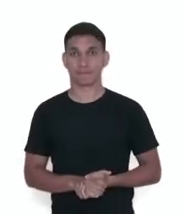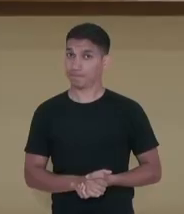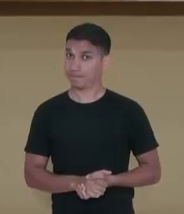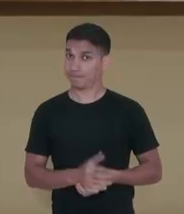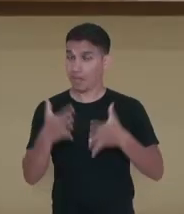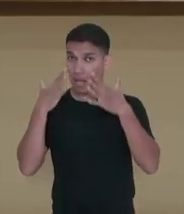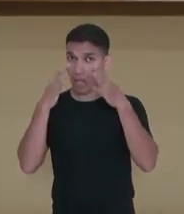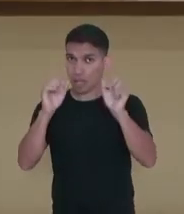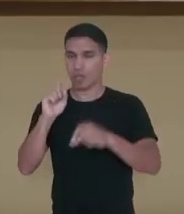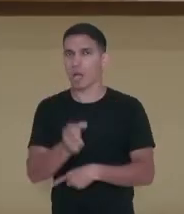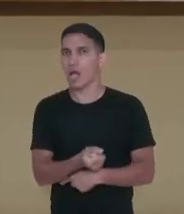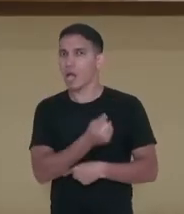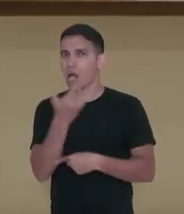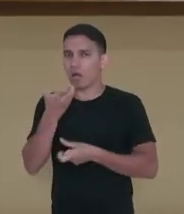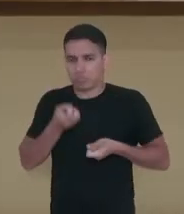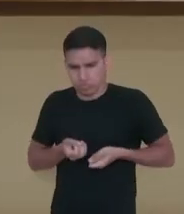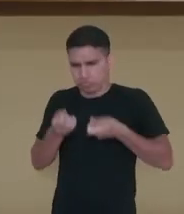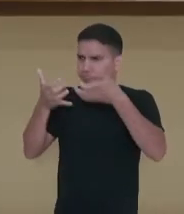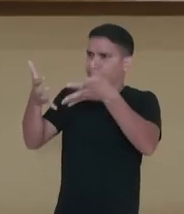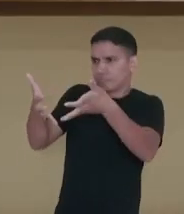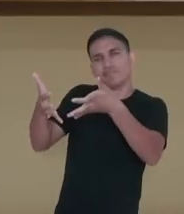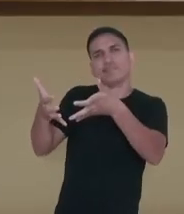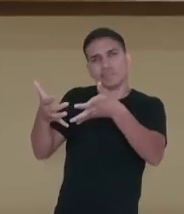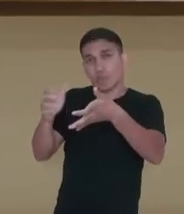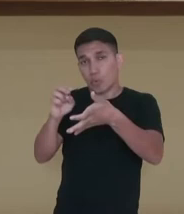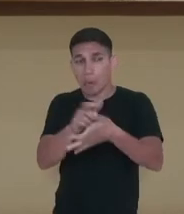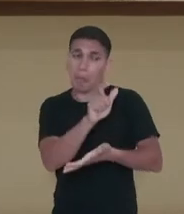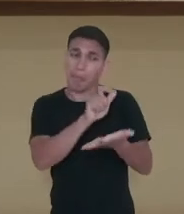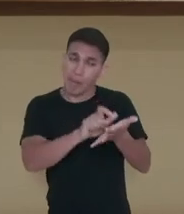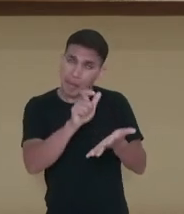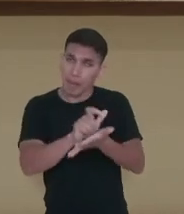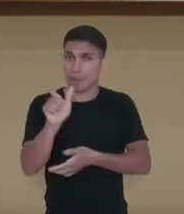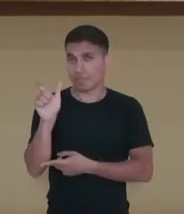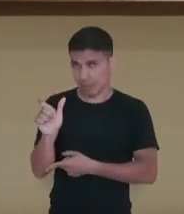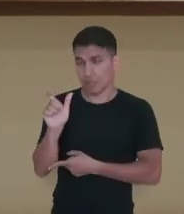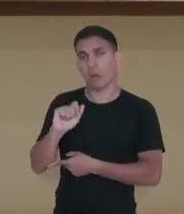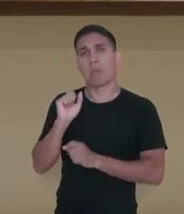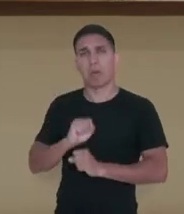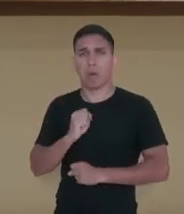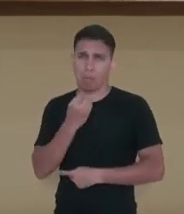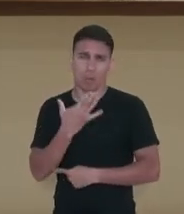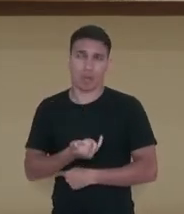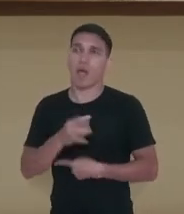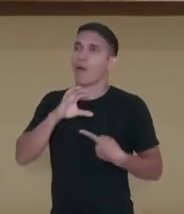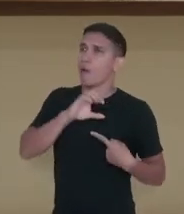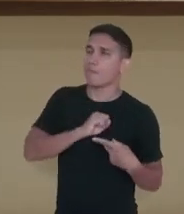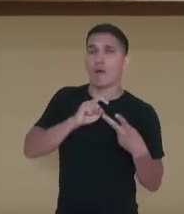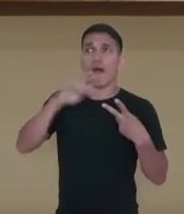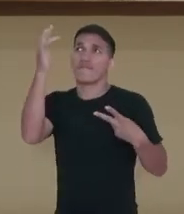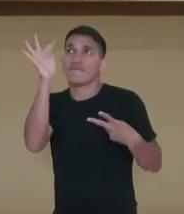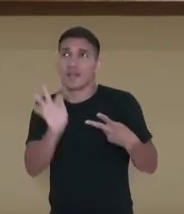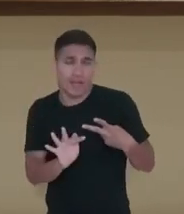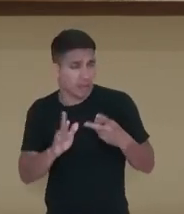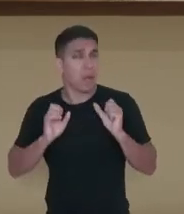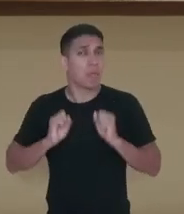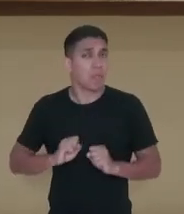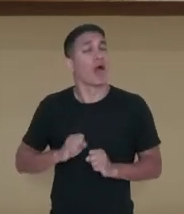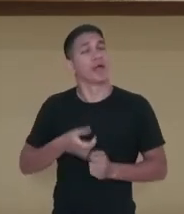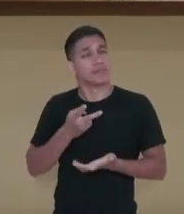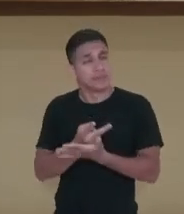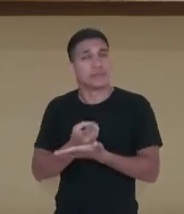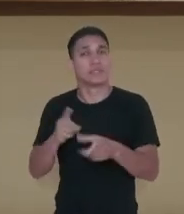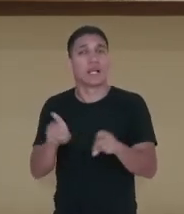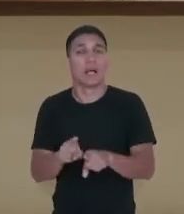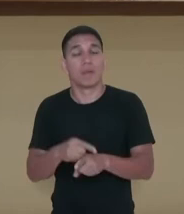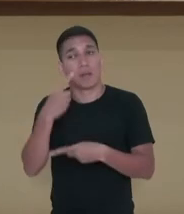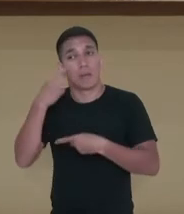Pessoal, algumas palavras, elas podem trazer coisas boas pra nós. Amor, felicidade. Você pode, inclusive, falar pros